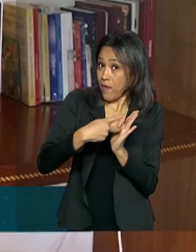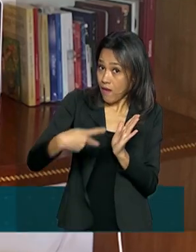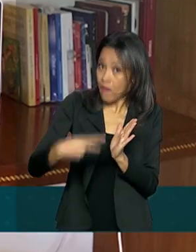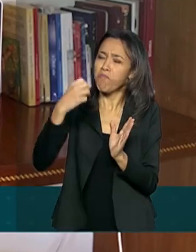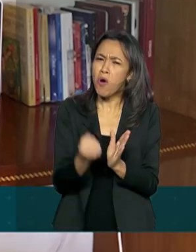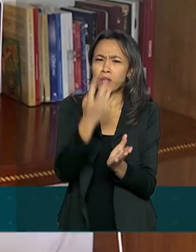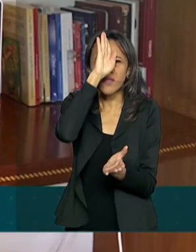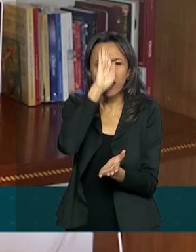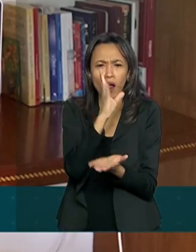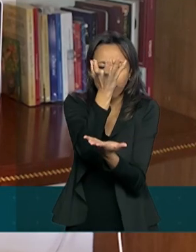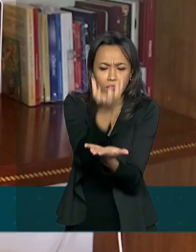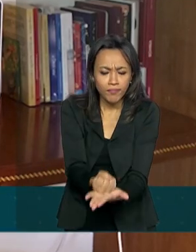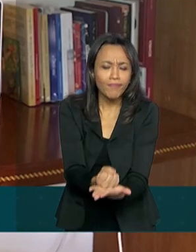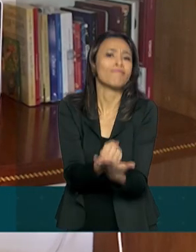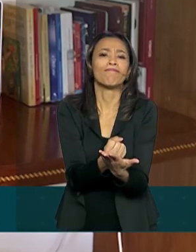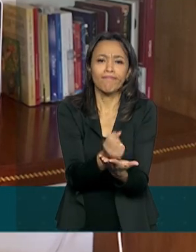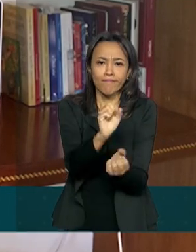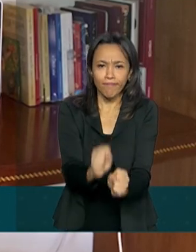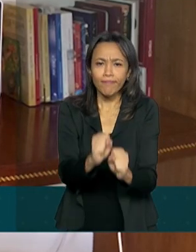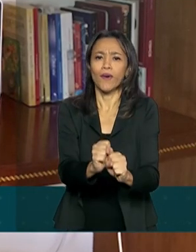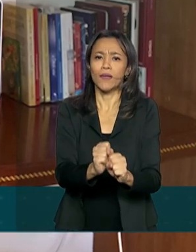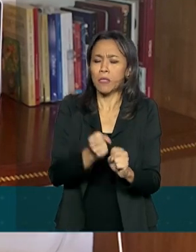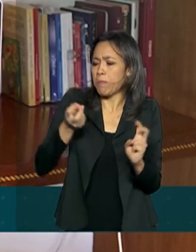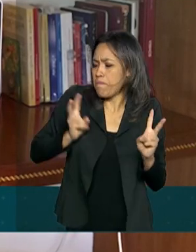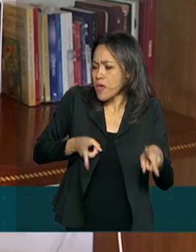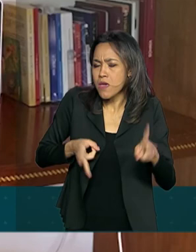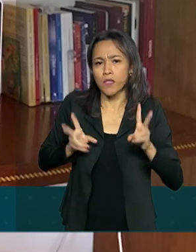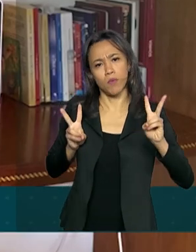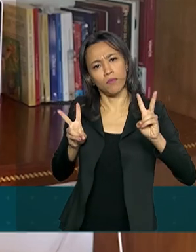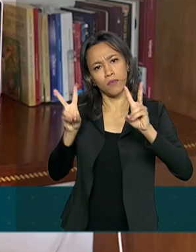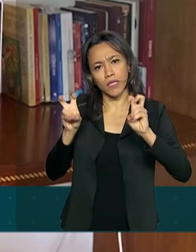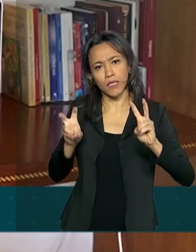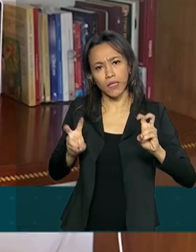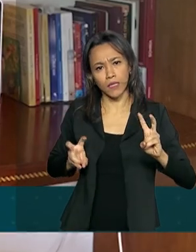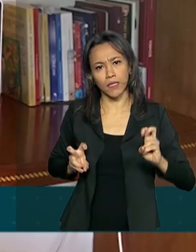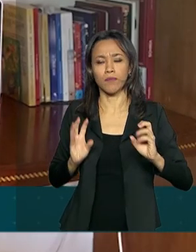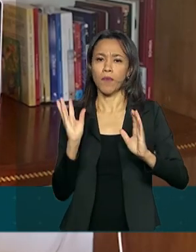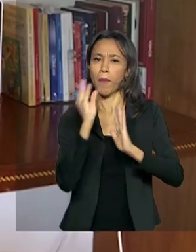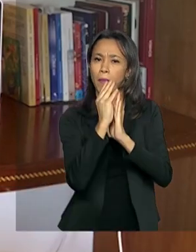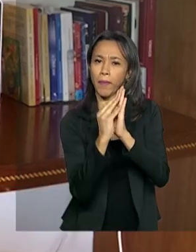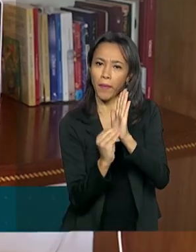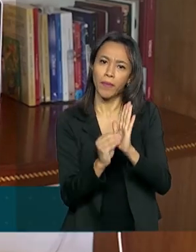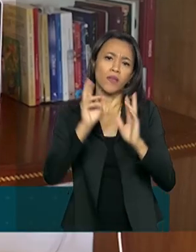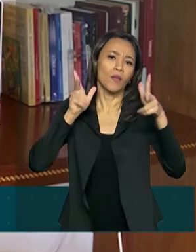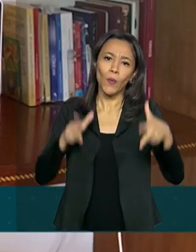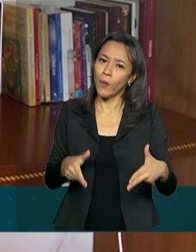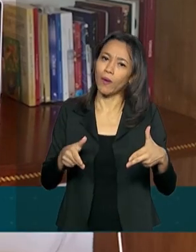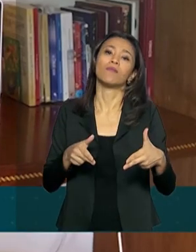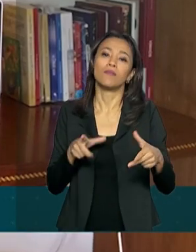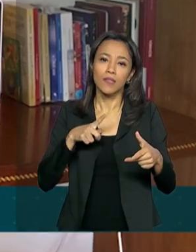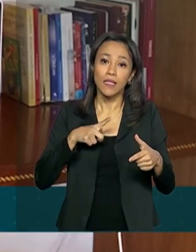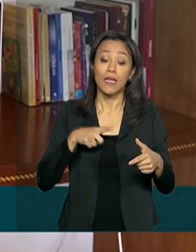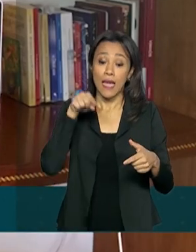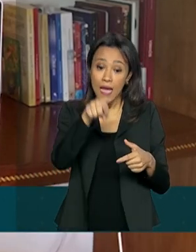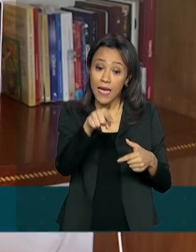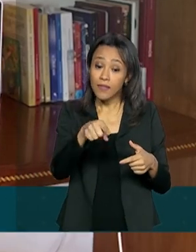baixado de graça nas lojas virtuais e tem o mesmo conteúdo já disponível na plataforma online. Essa versão